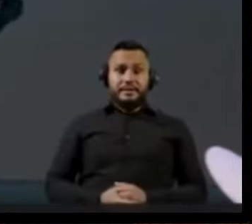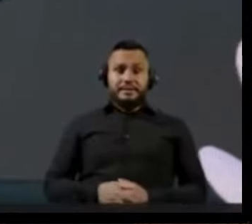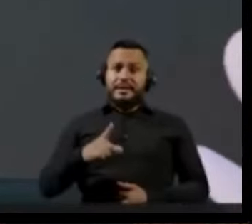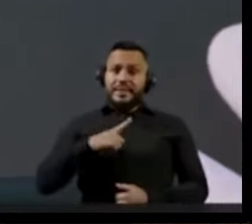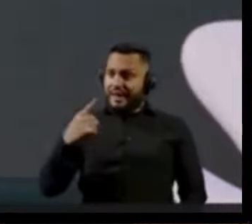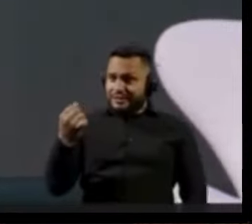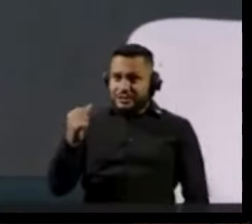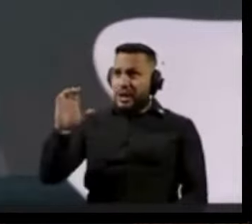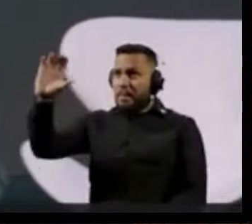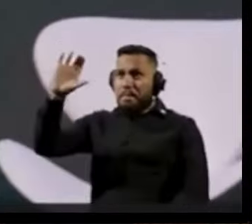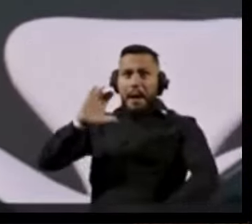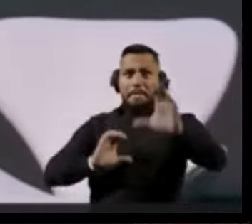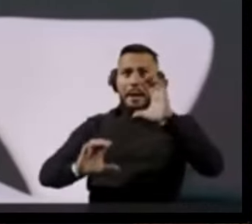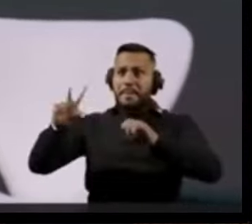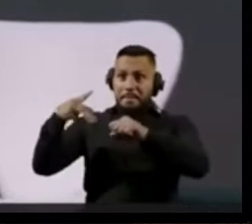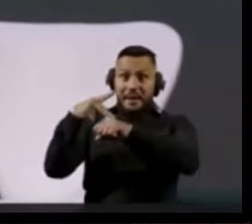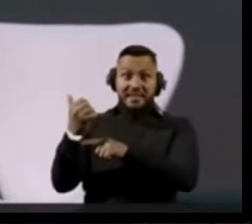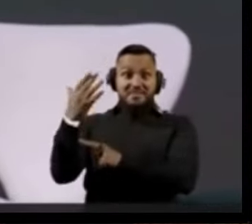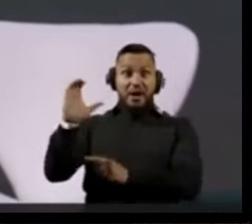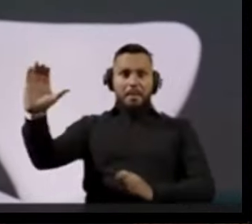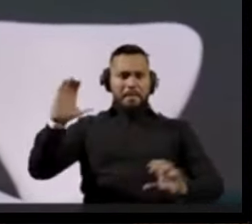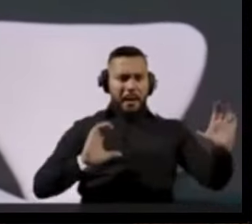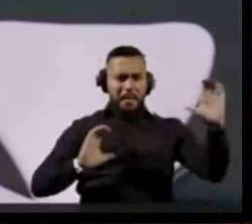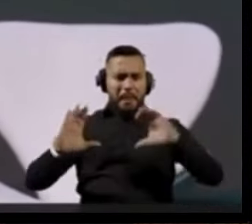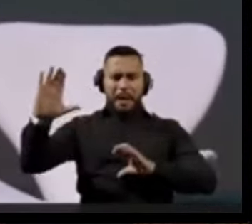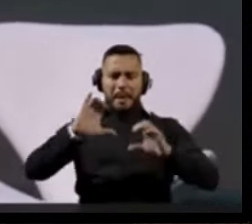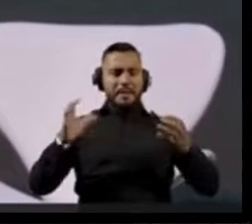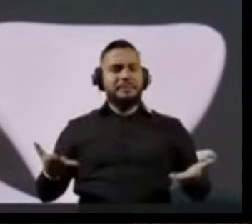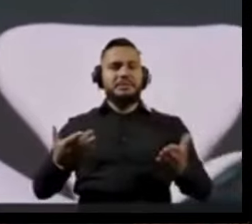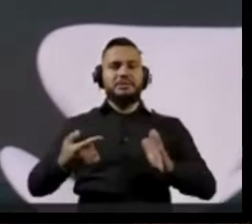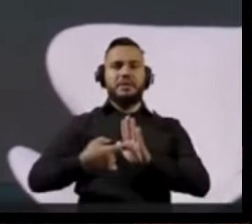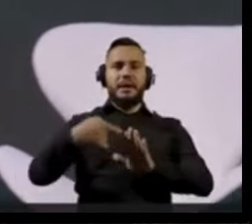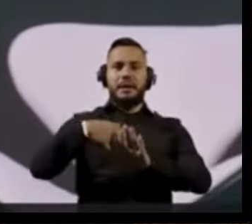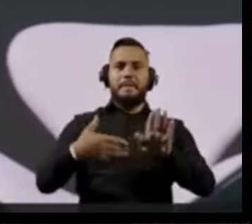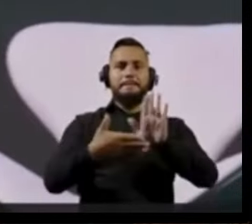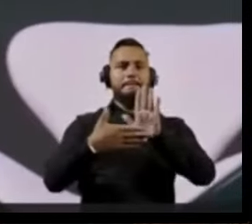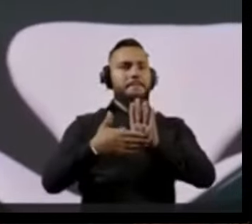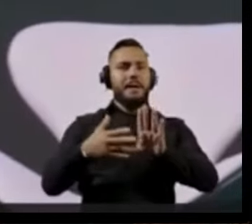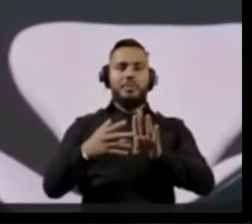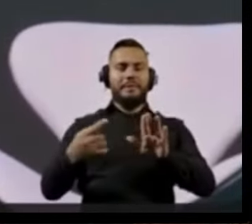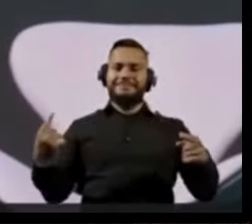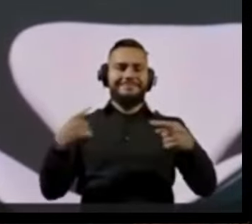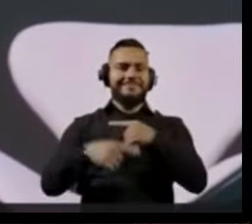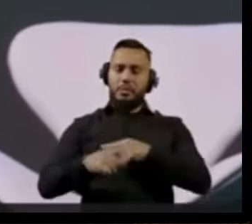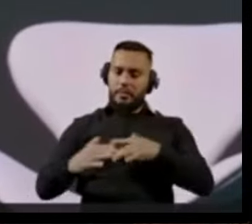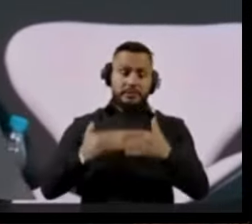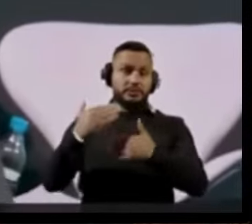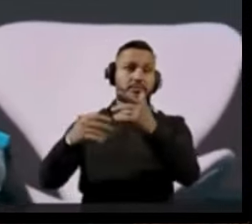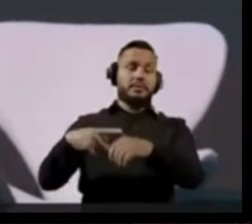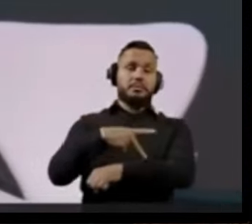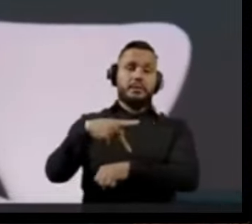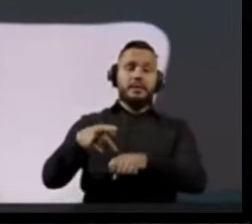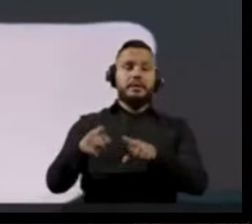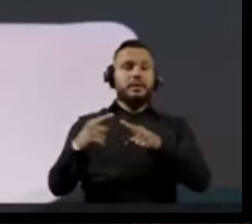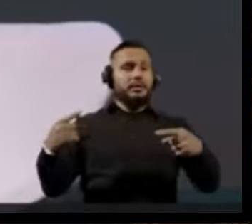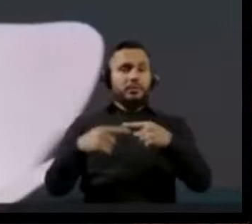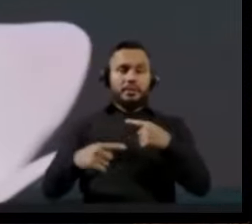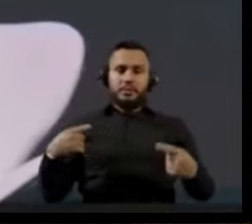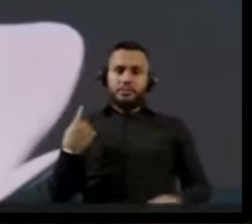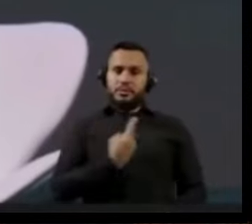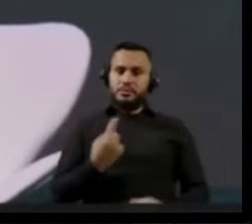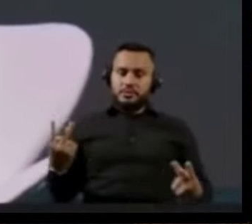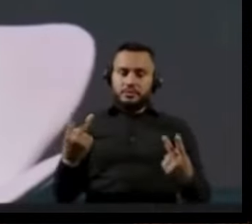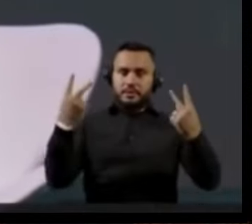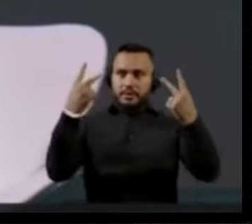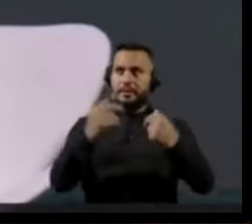recebem das fundações internacionais para a promoção de pautas contrárias ao desenvolvimento do país e contrárias aos valores que nós defendemos,